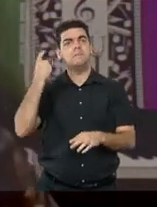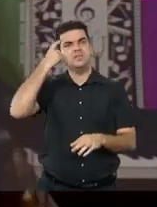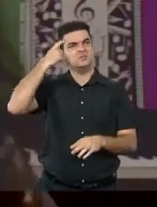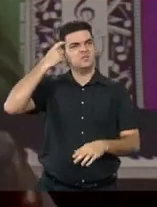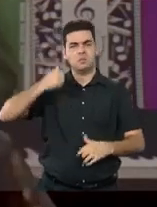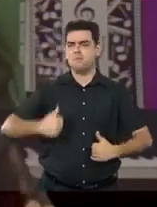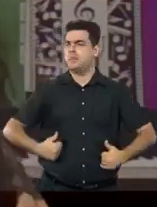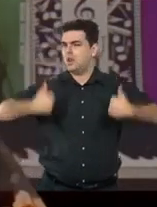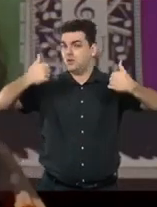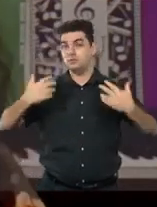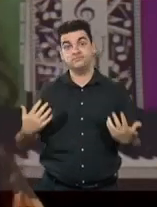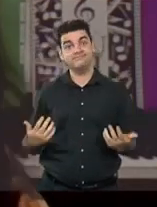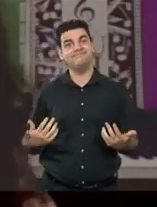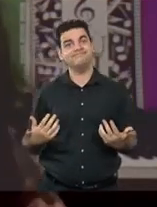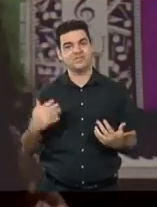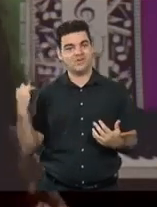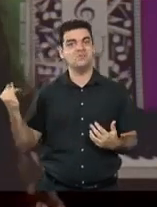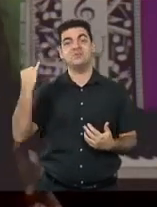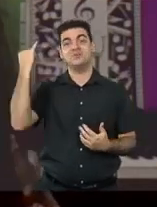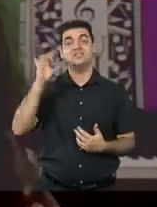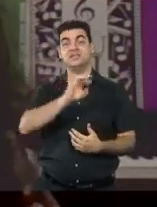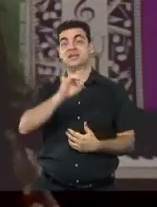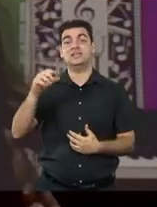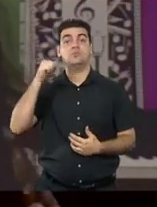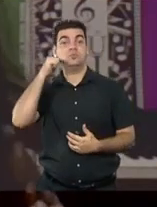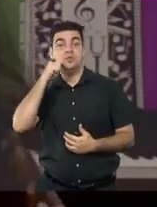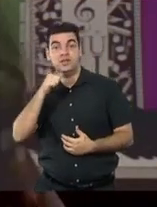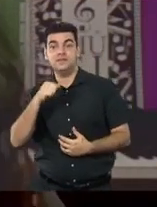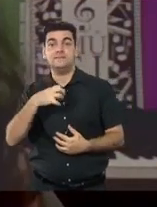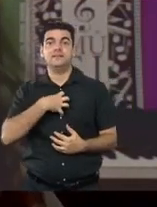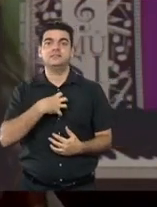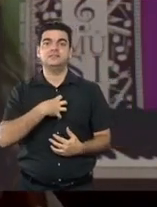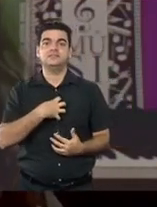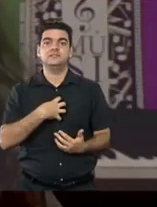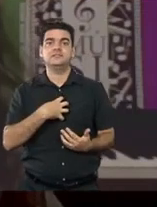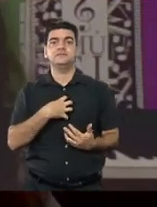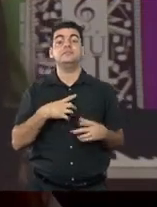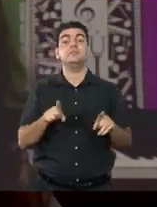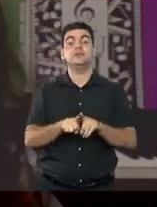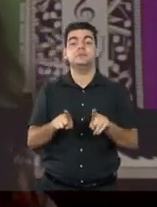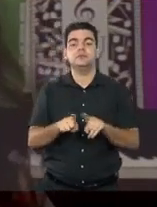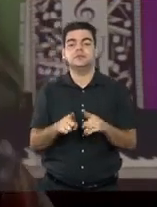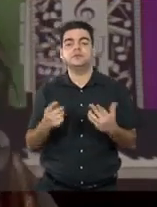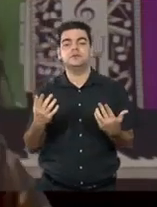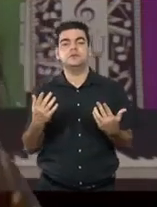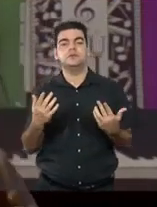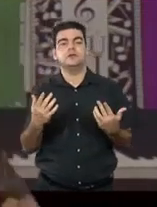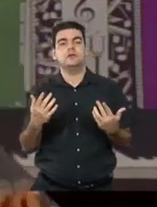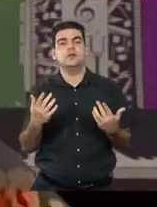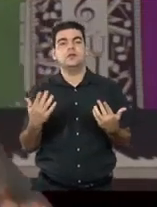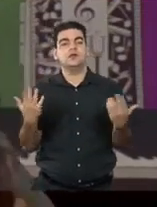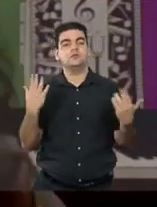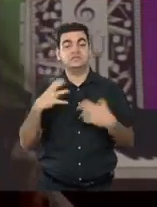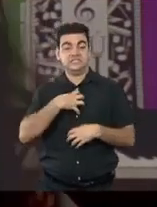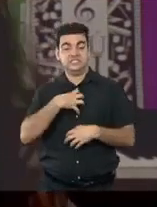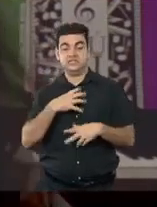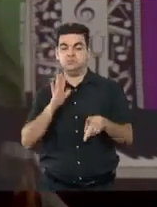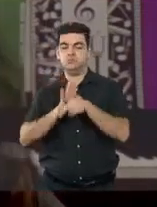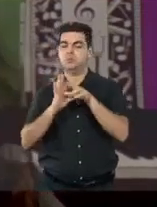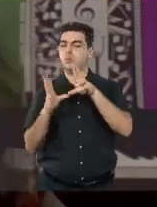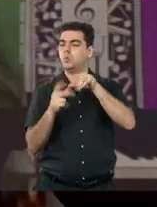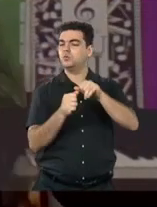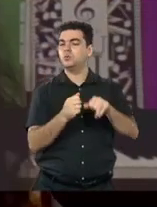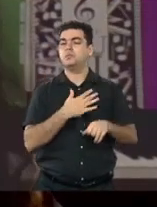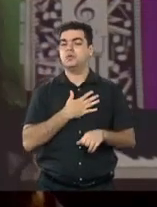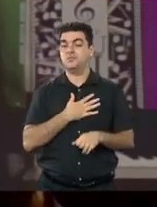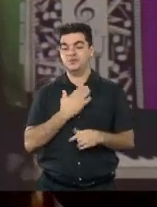que eu considero fundamental para que nós mulheres possamos ser e estar no mundo como de fato somos. Para